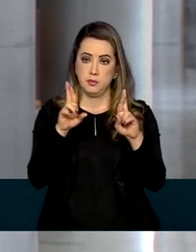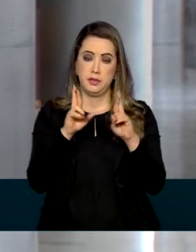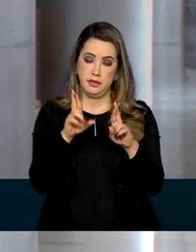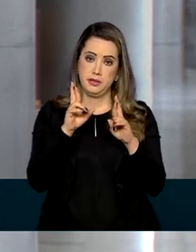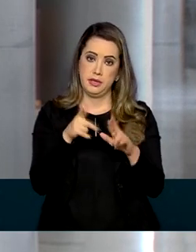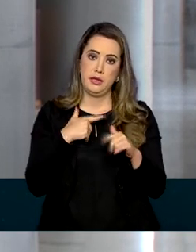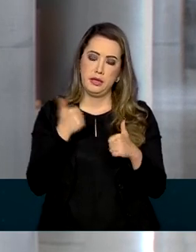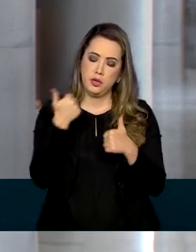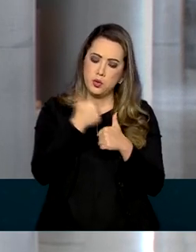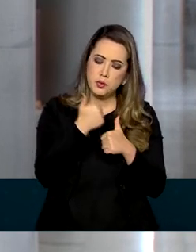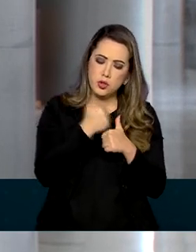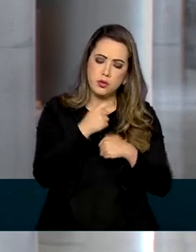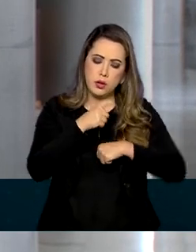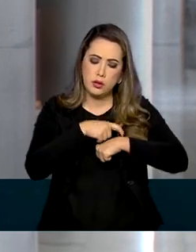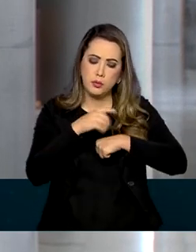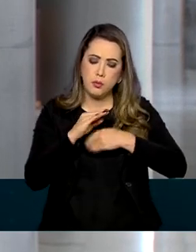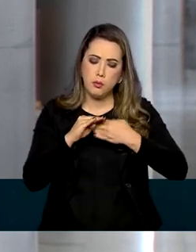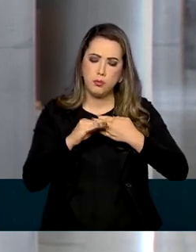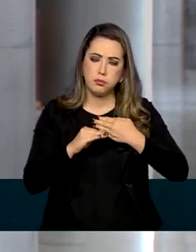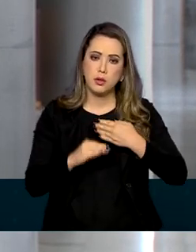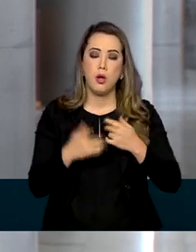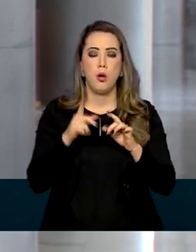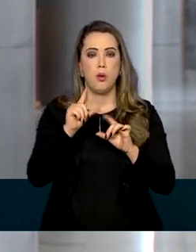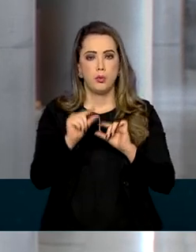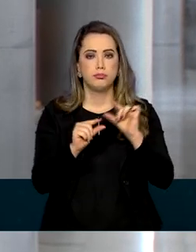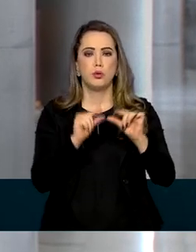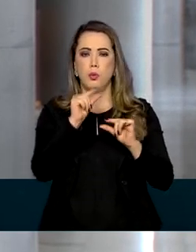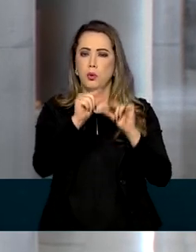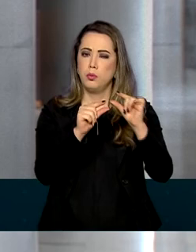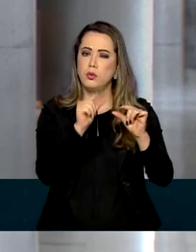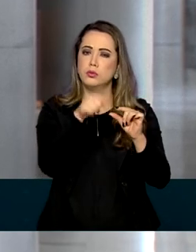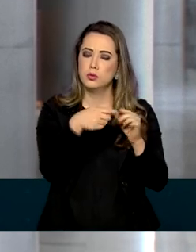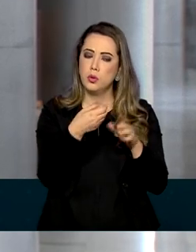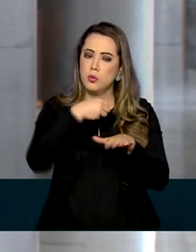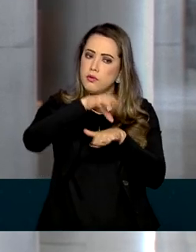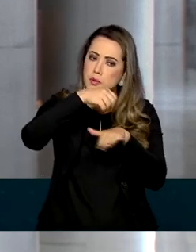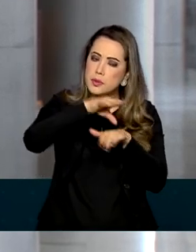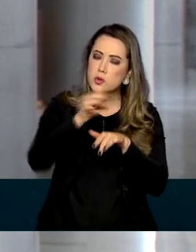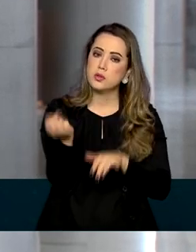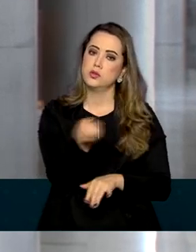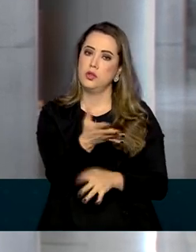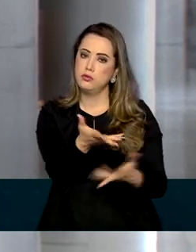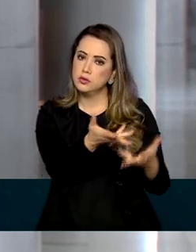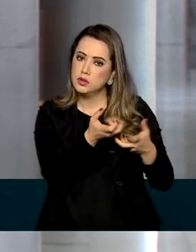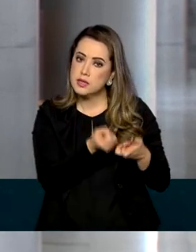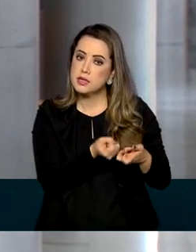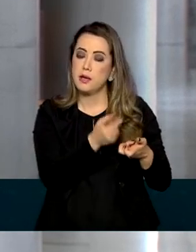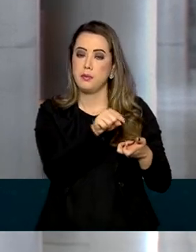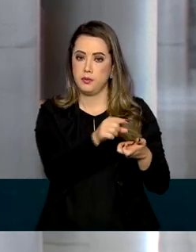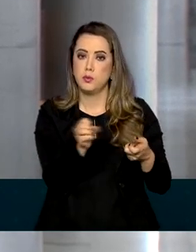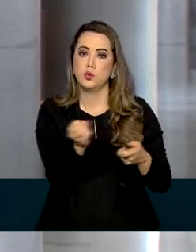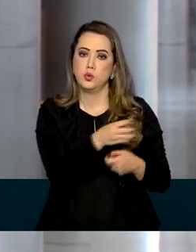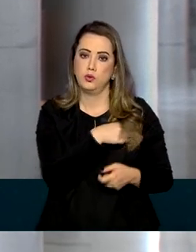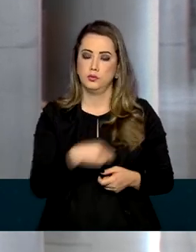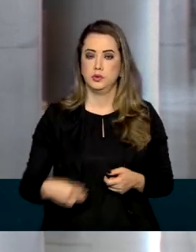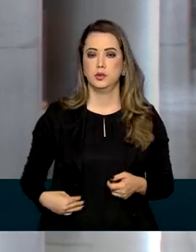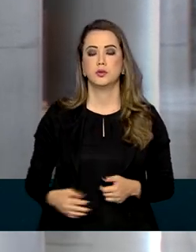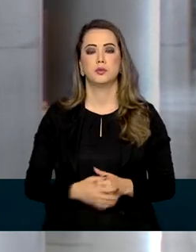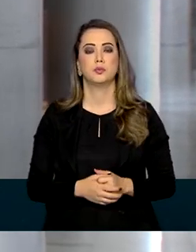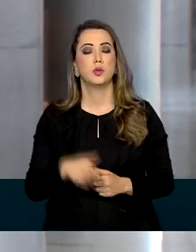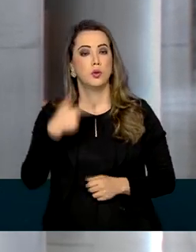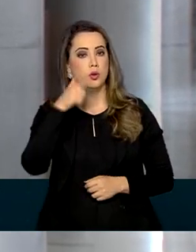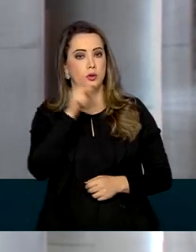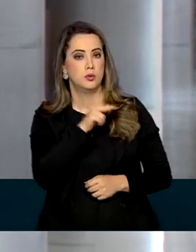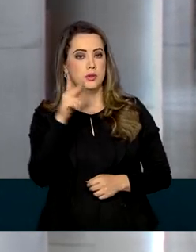semanas, o ministro Pazuello repasse os principais pontos da pasta para o novo ministro Queiroga. E olha, ontem o presidente Jair